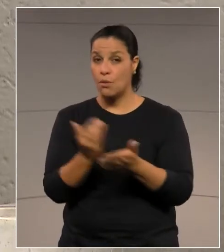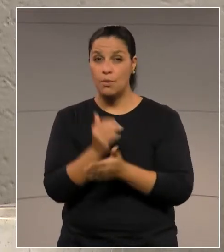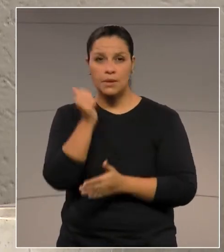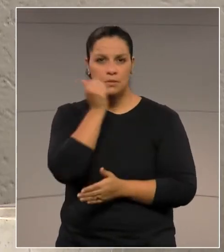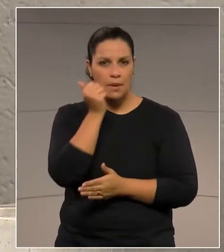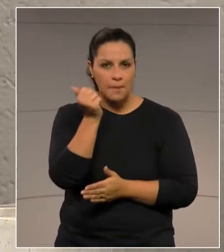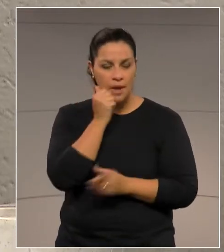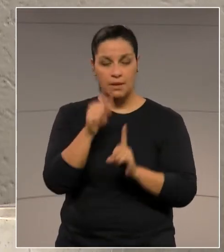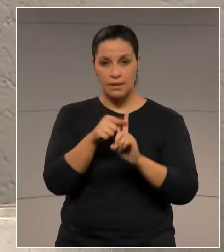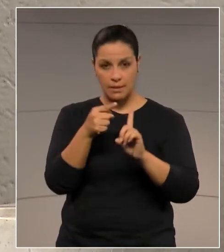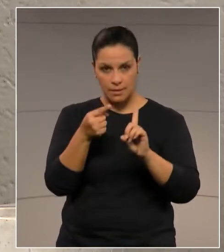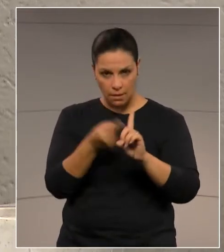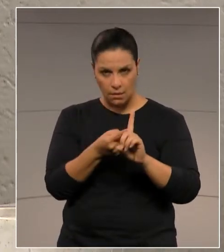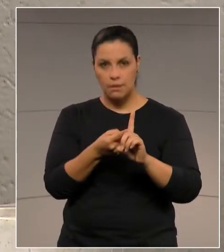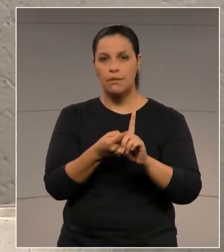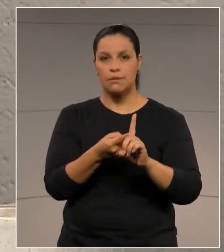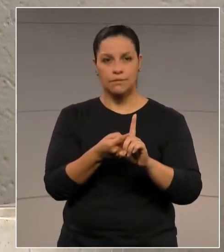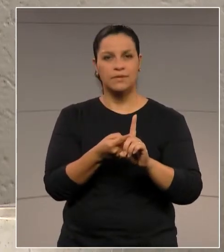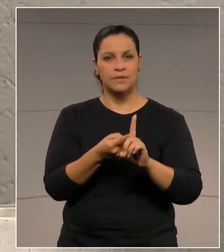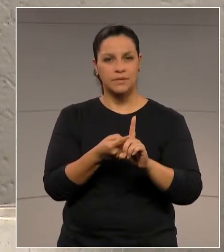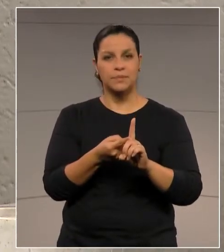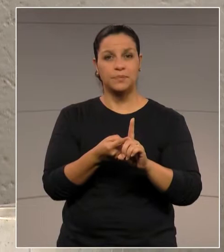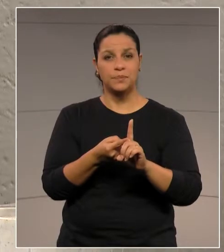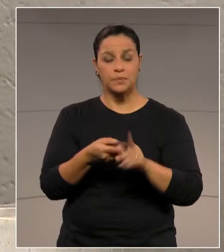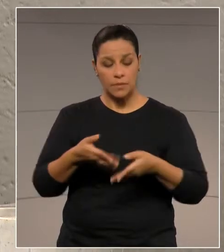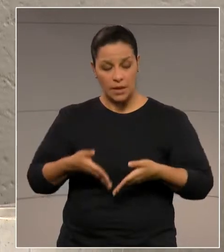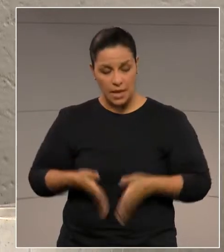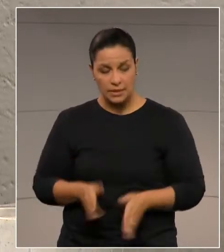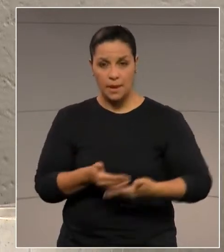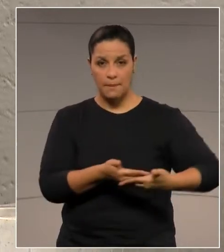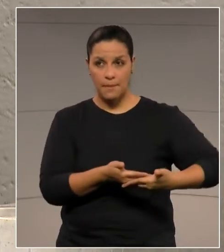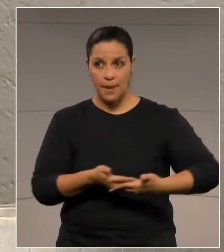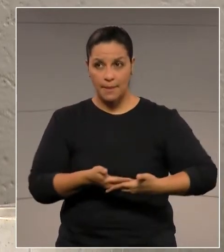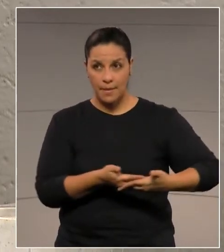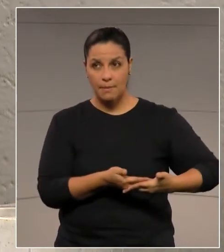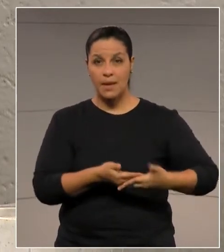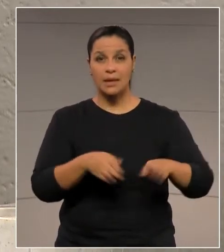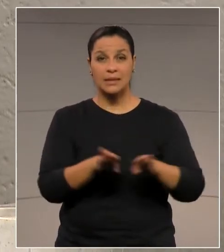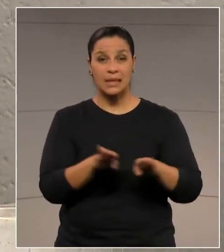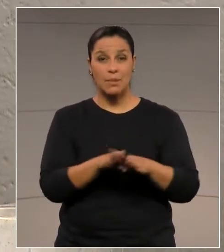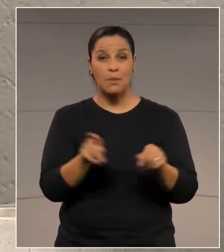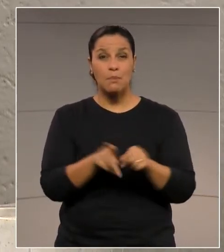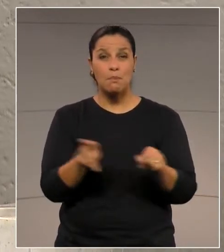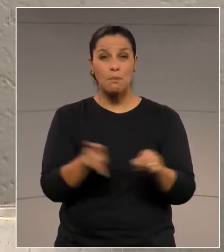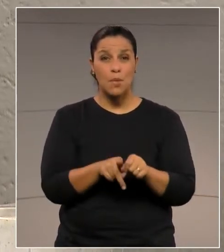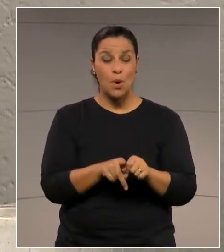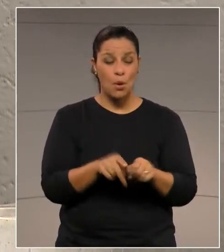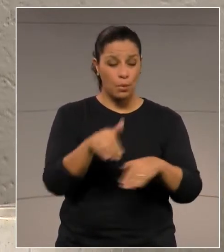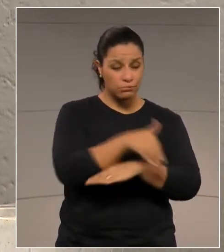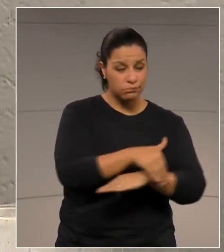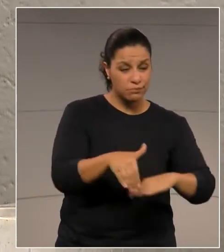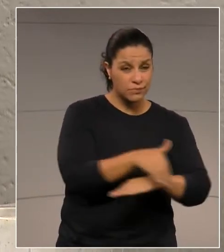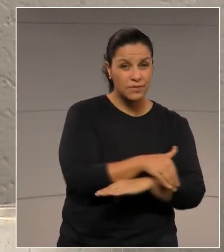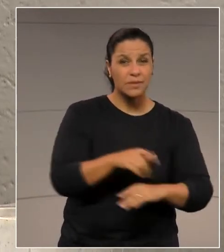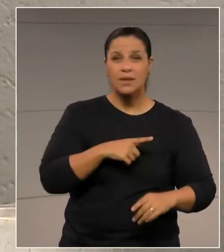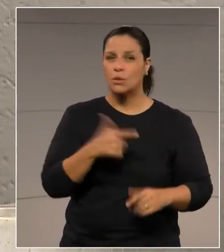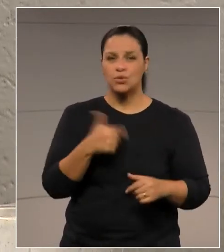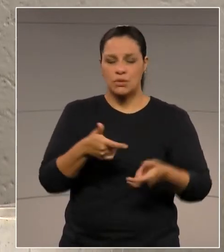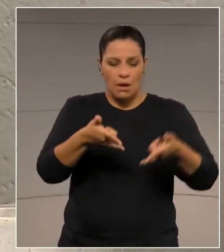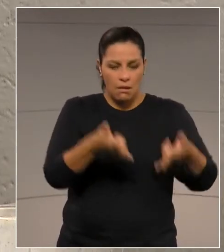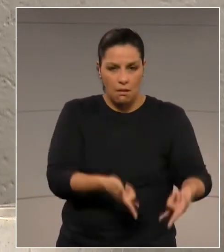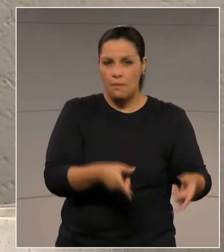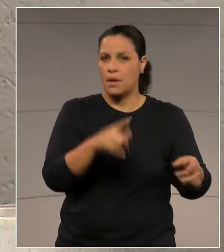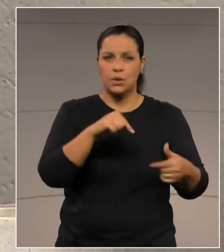gestantes estavam ganhando seus filhos, inclusive nos corredores do pronto-socorro,